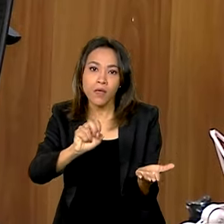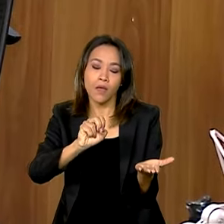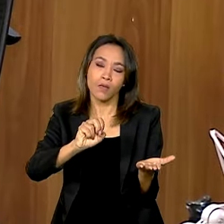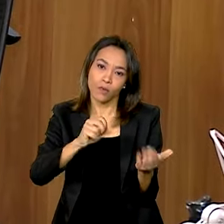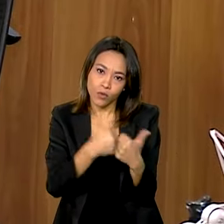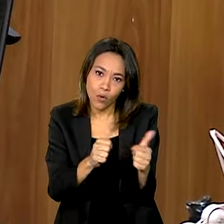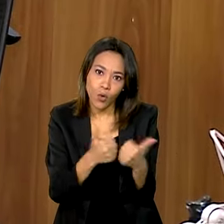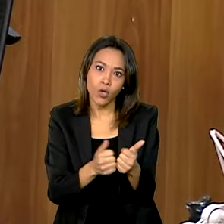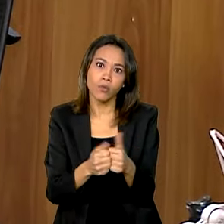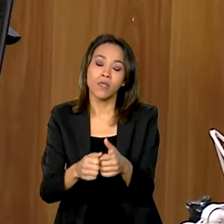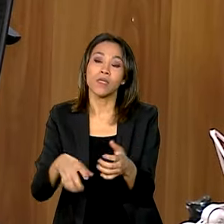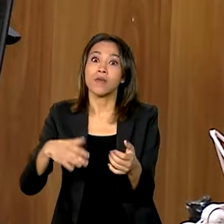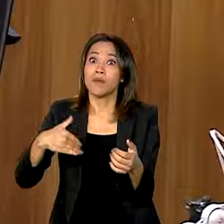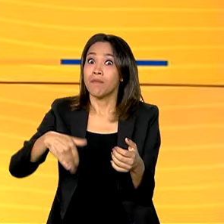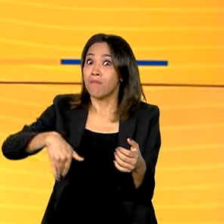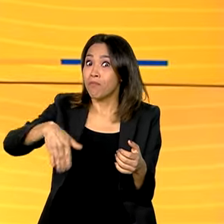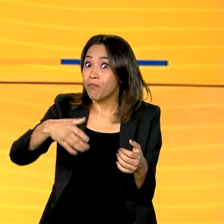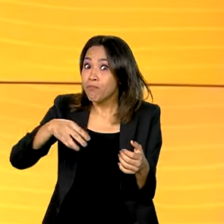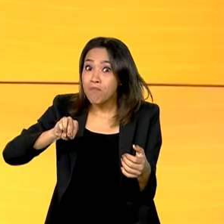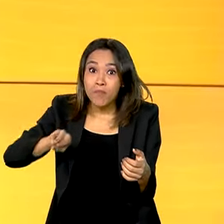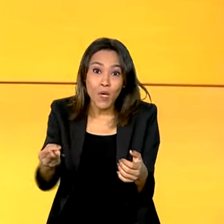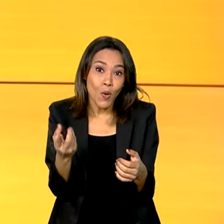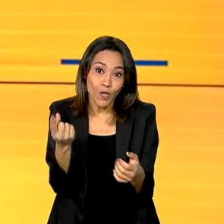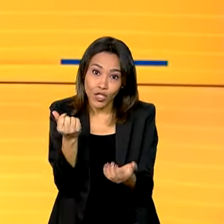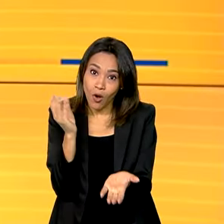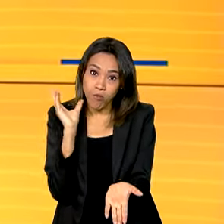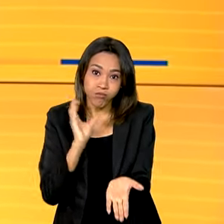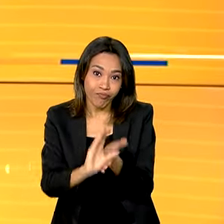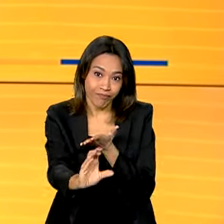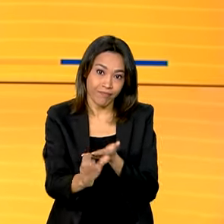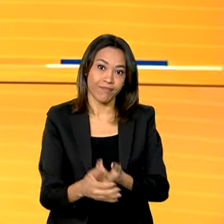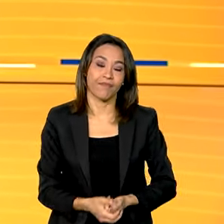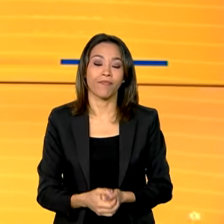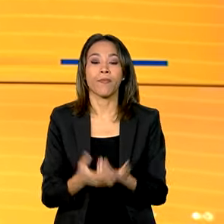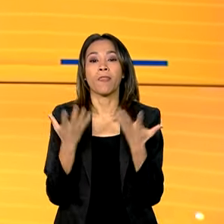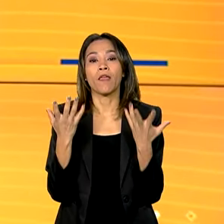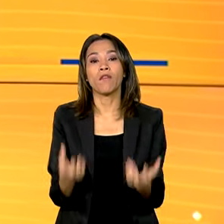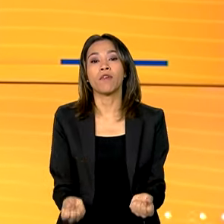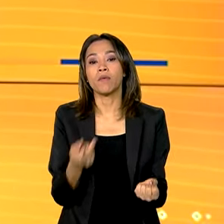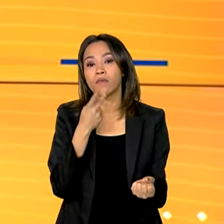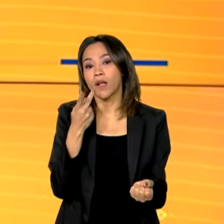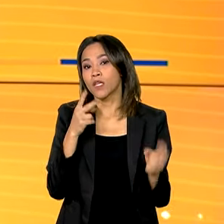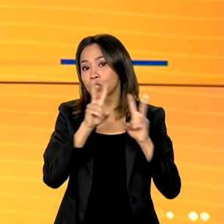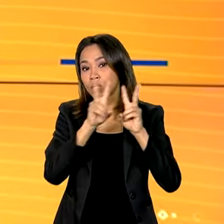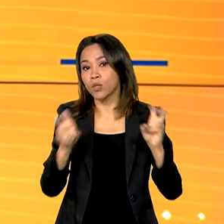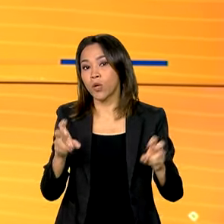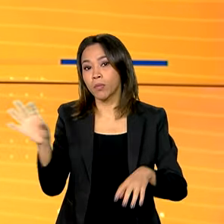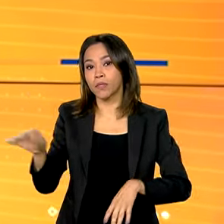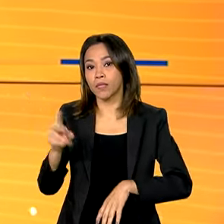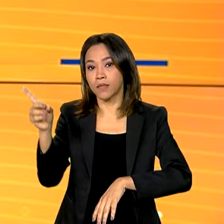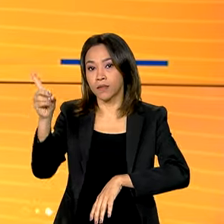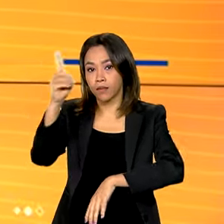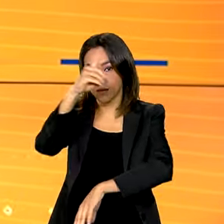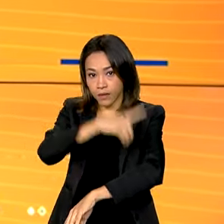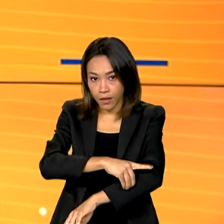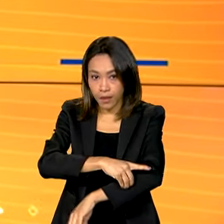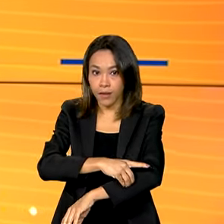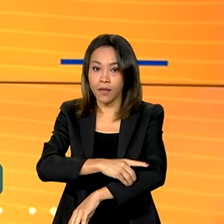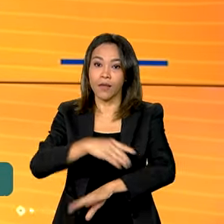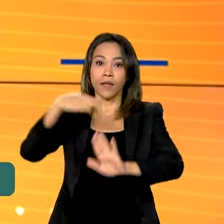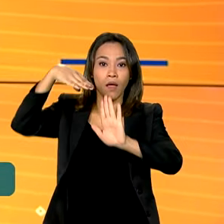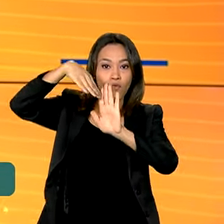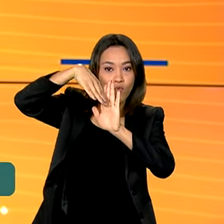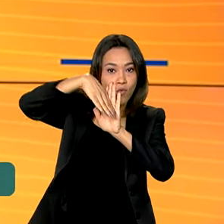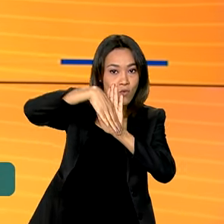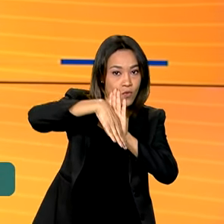711 milhões de reais. Agora vamos falar da dengue que registra tendência de queda no Brasil.